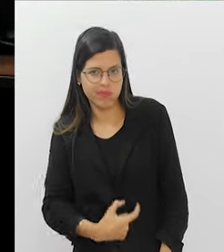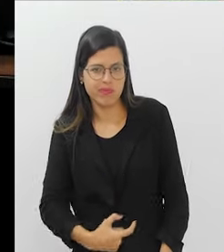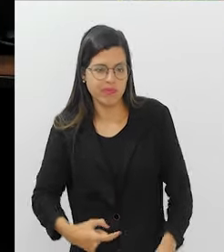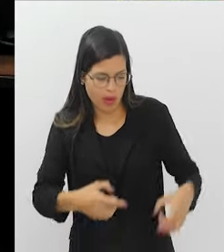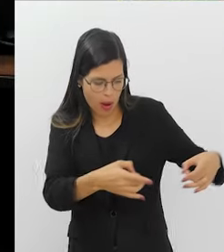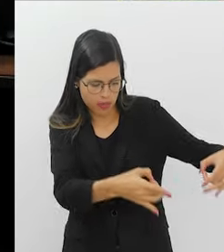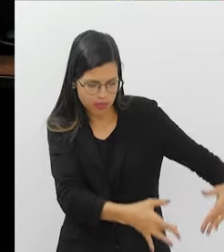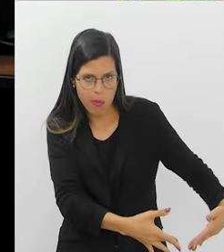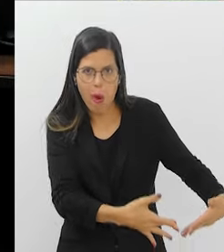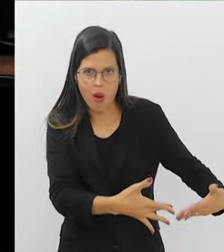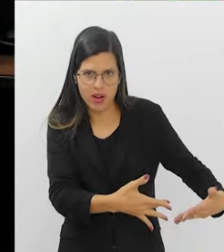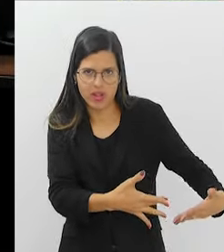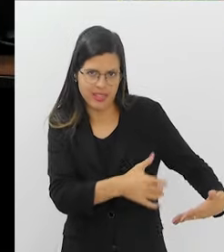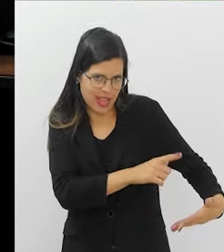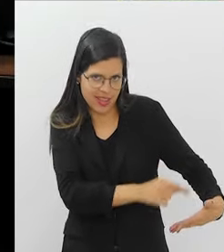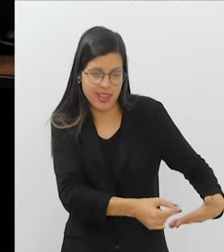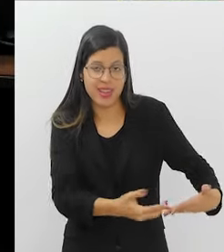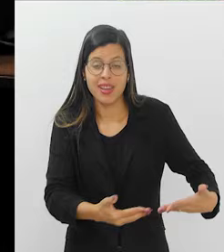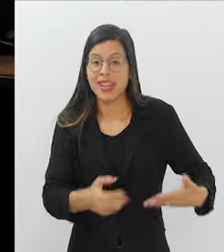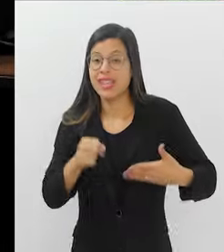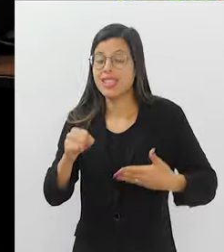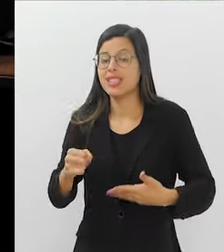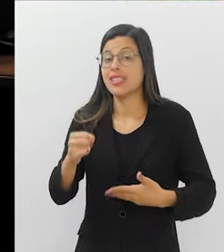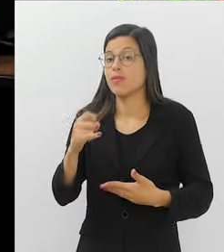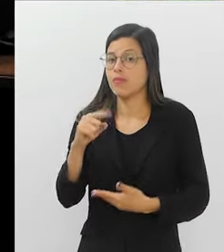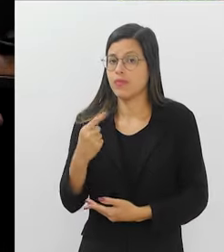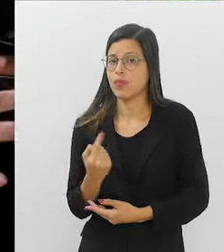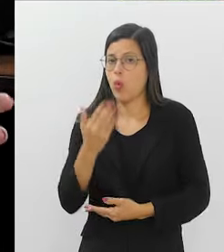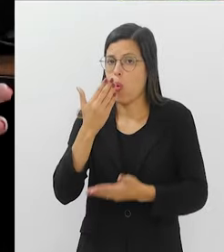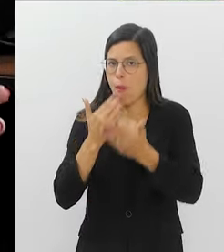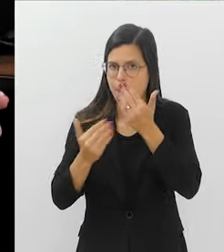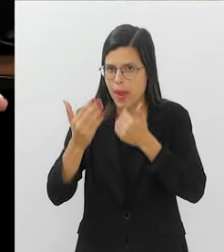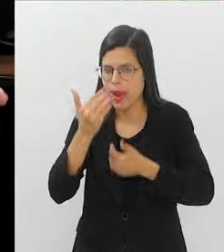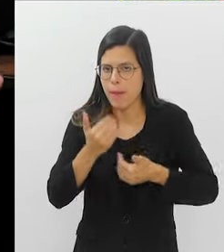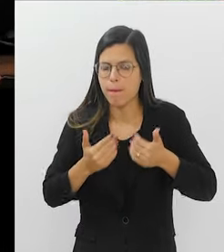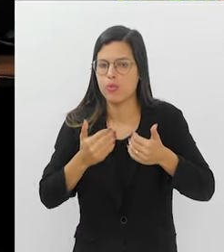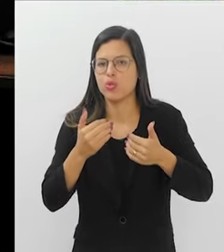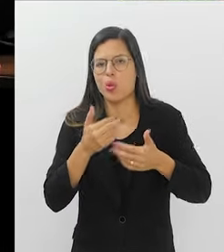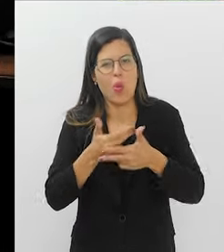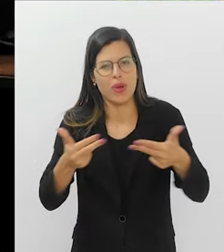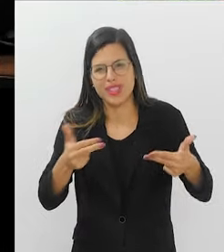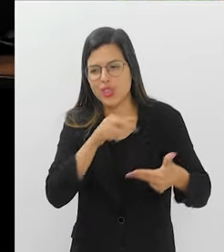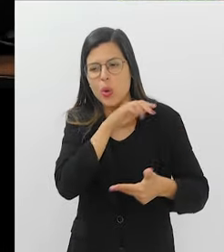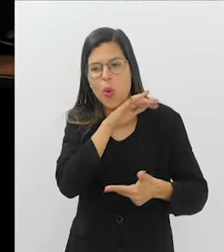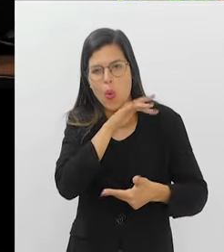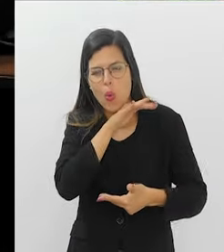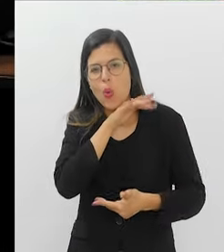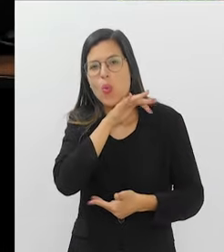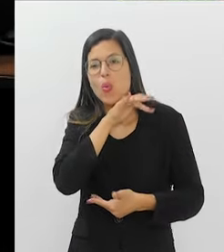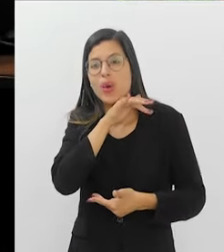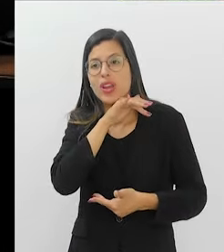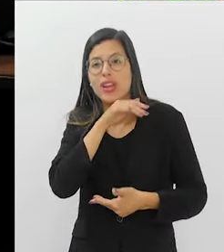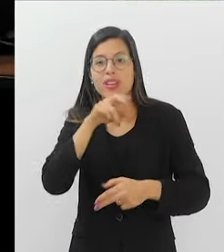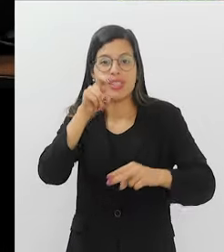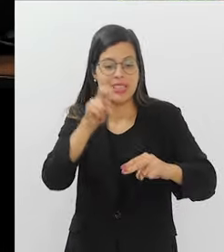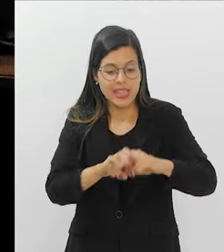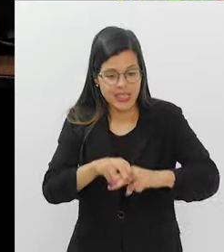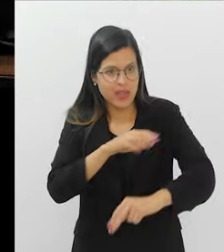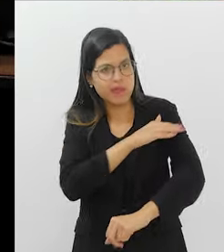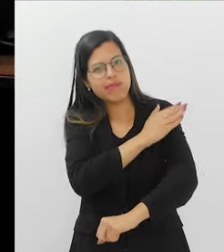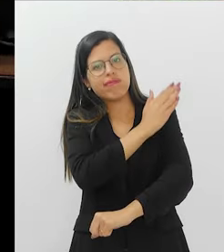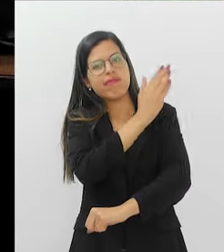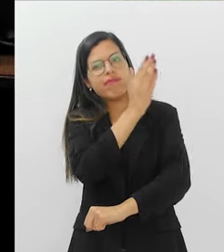alimento que não serve para o nosso corpo ir embora. Se a gente come e porcaria, está o dia inteiro